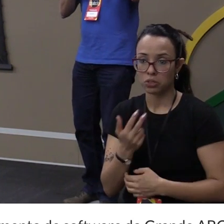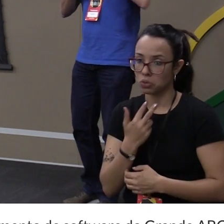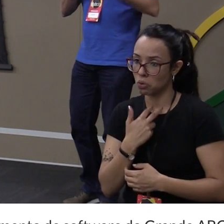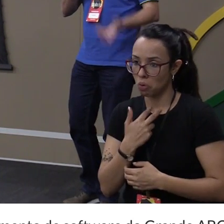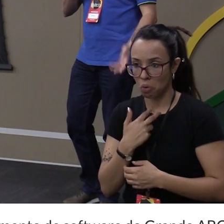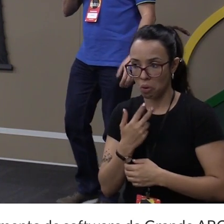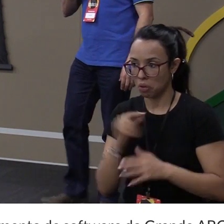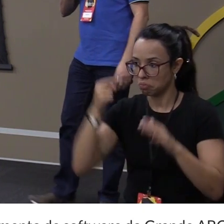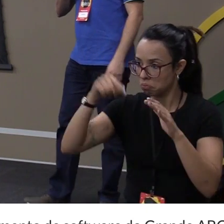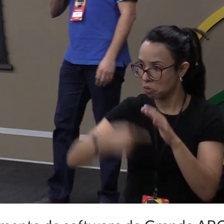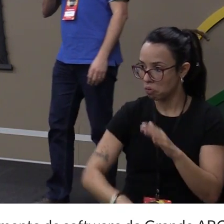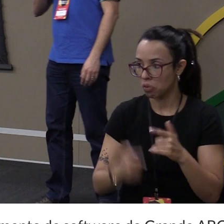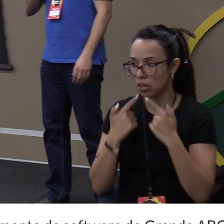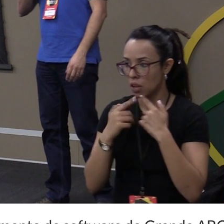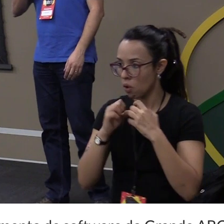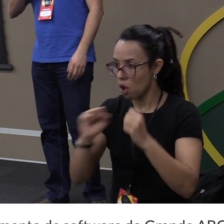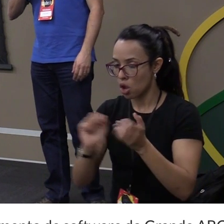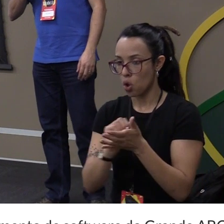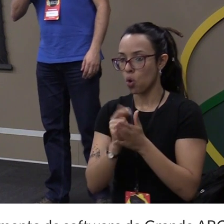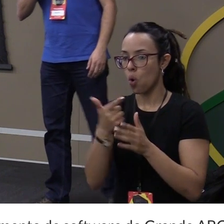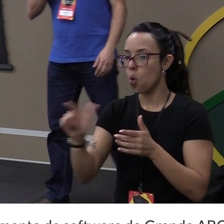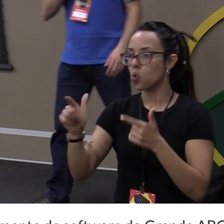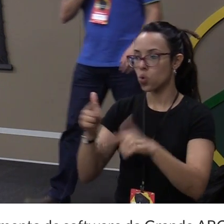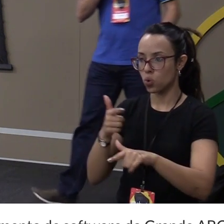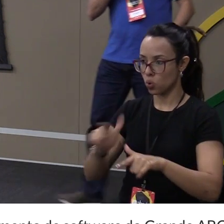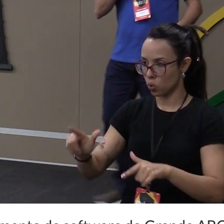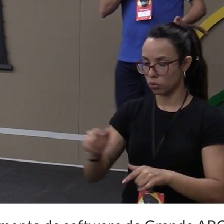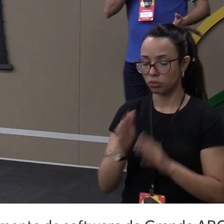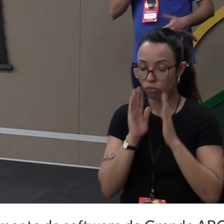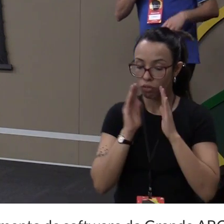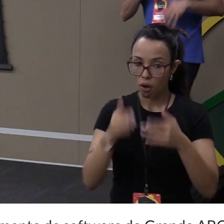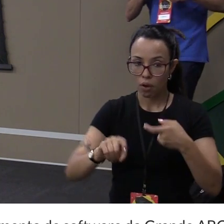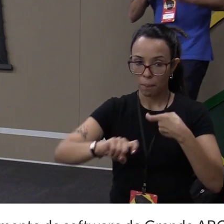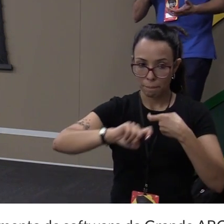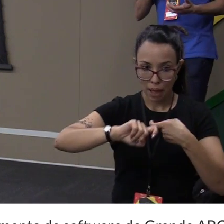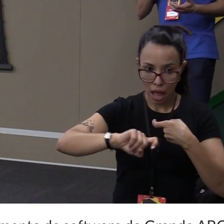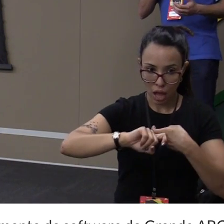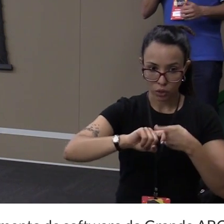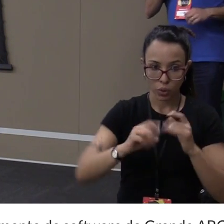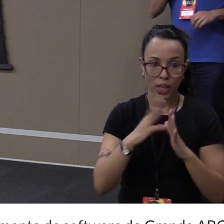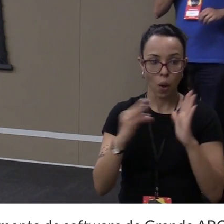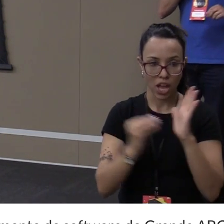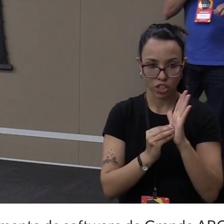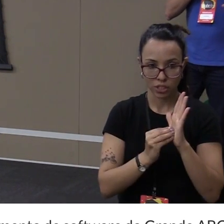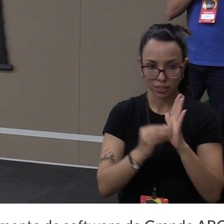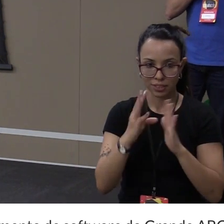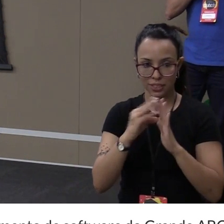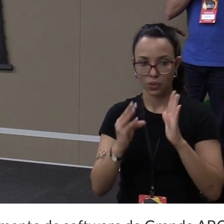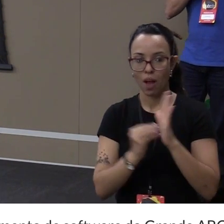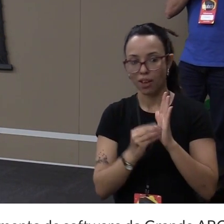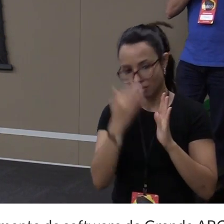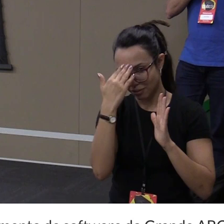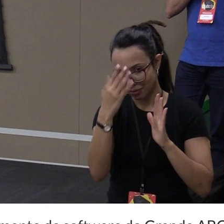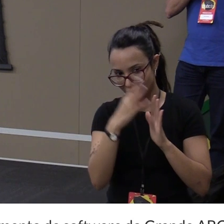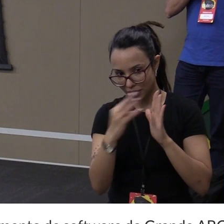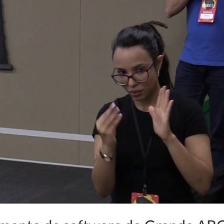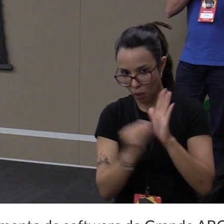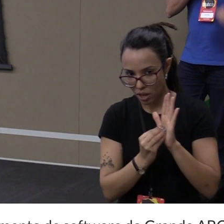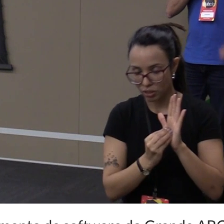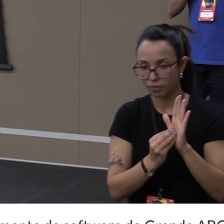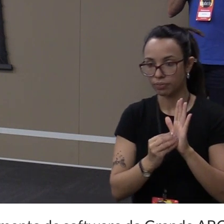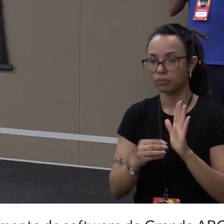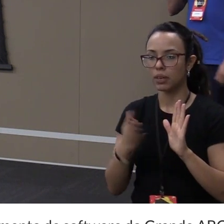como eu trabalho basicamente com Python. Mas a gente tem algumas ferramentas que facilitam eu fazer esse processo.